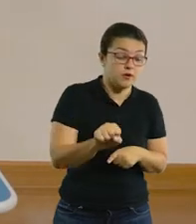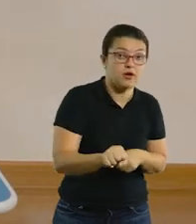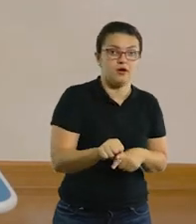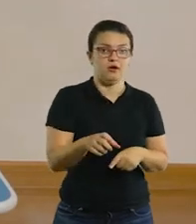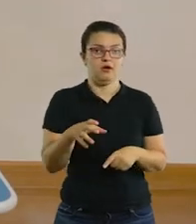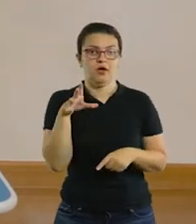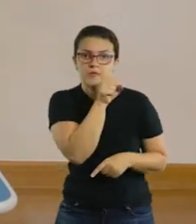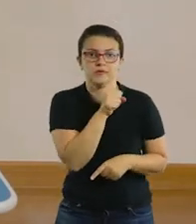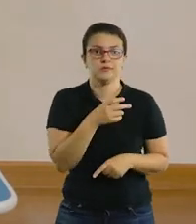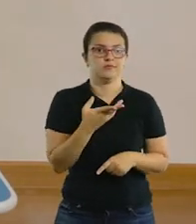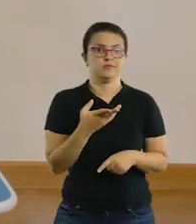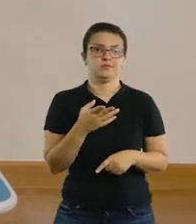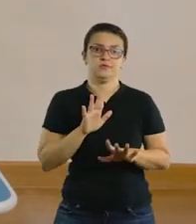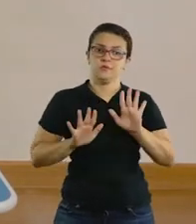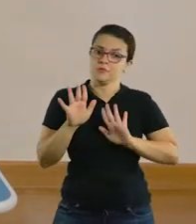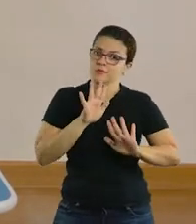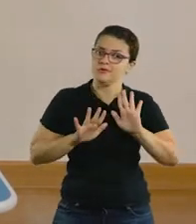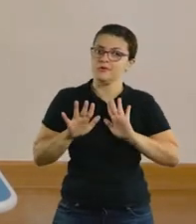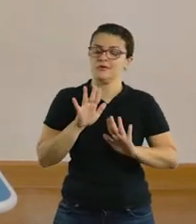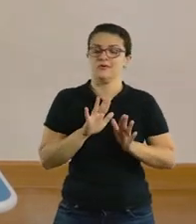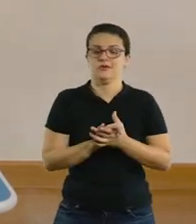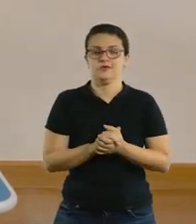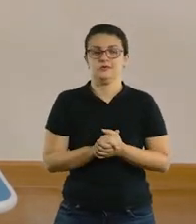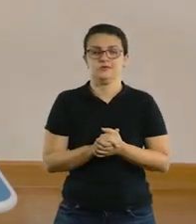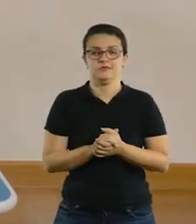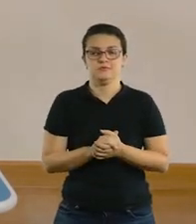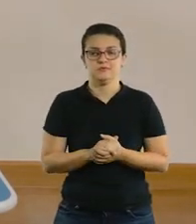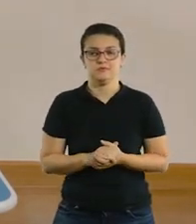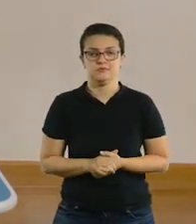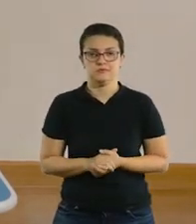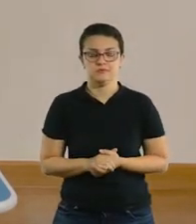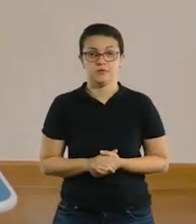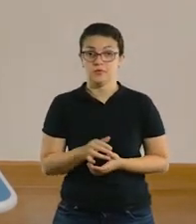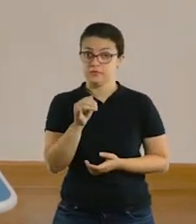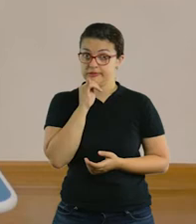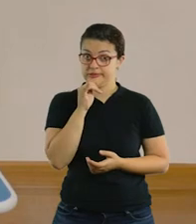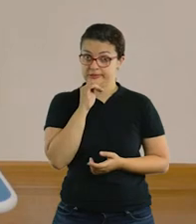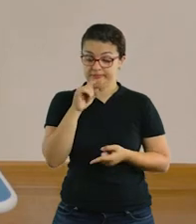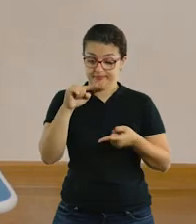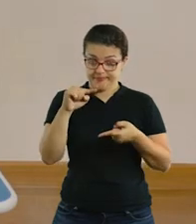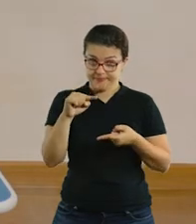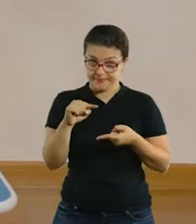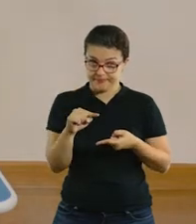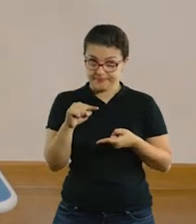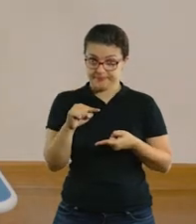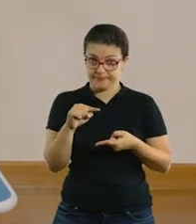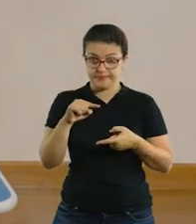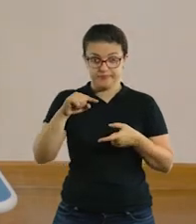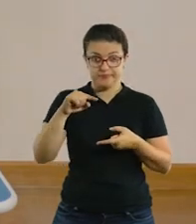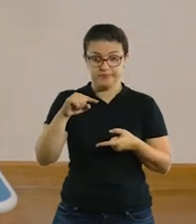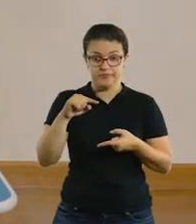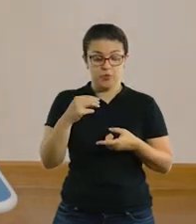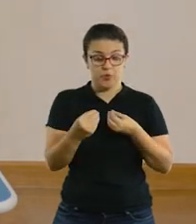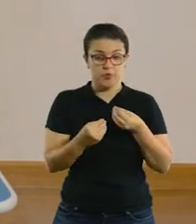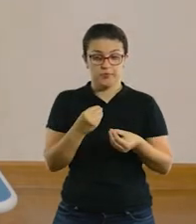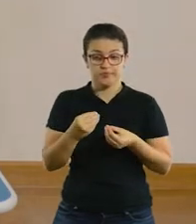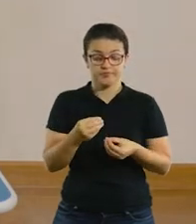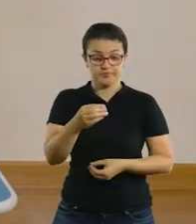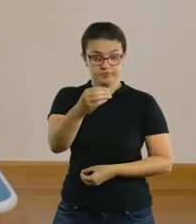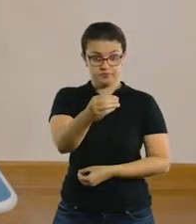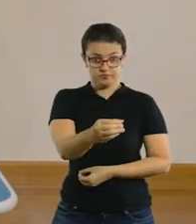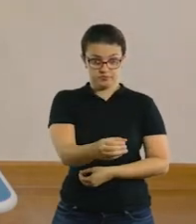rápido, então possivelmente ela vai ter que pegar forte, tá? Vou fazer um exemplo com a garrafa pet como é funcionar. Pega a garrafa pet,